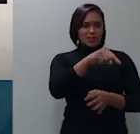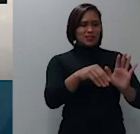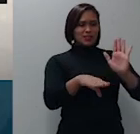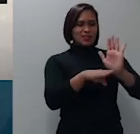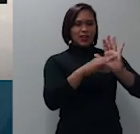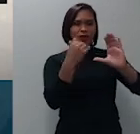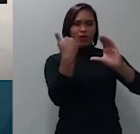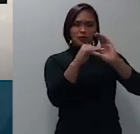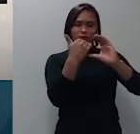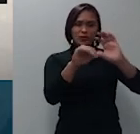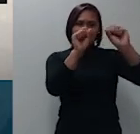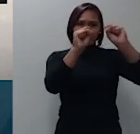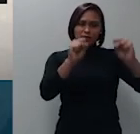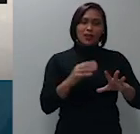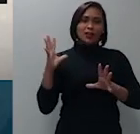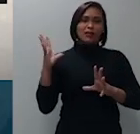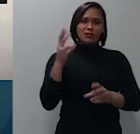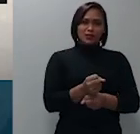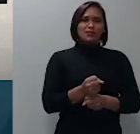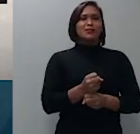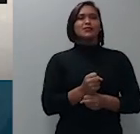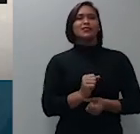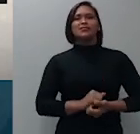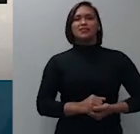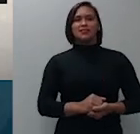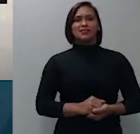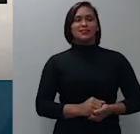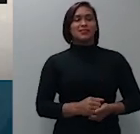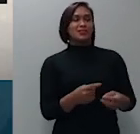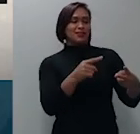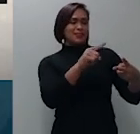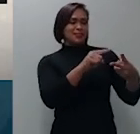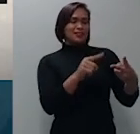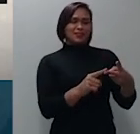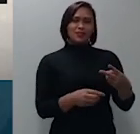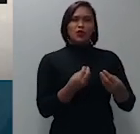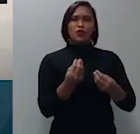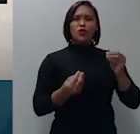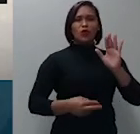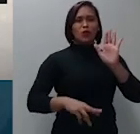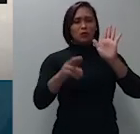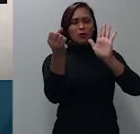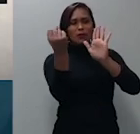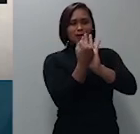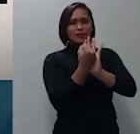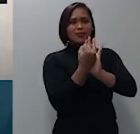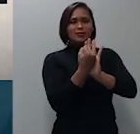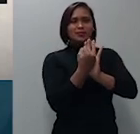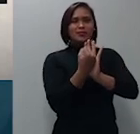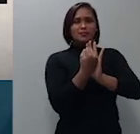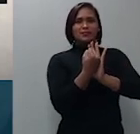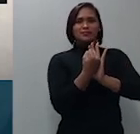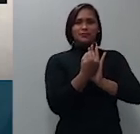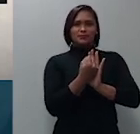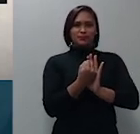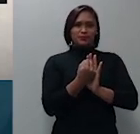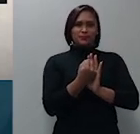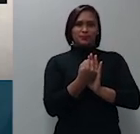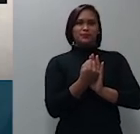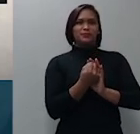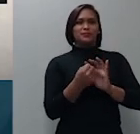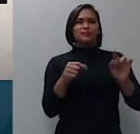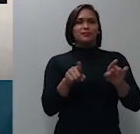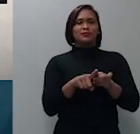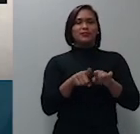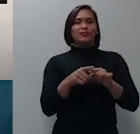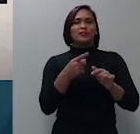concluo segundo como registrou o acordo a limitação do pagamento dos créditos trabalhistas prevê